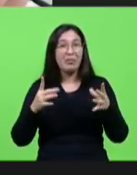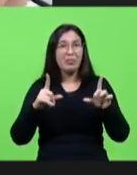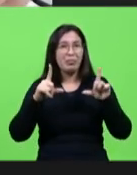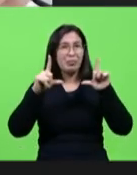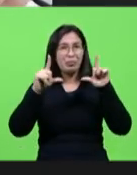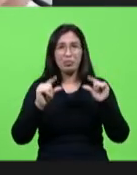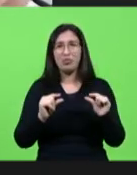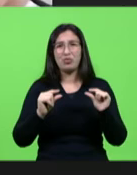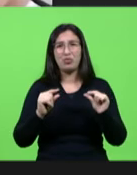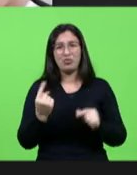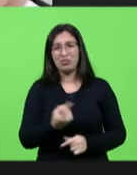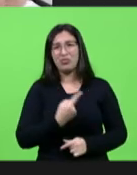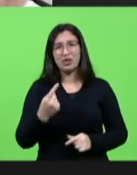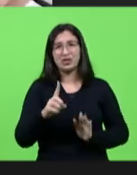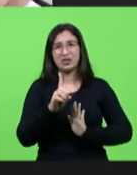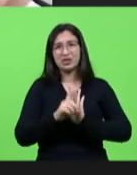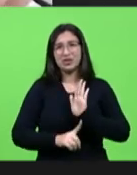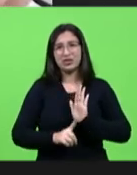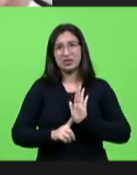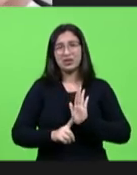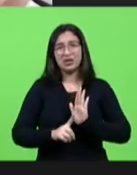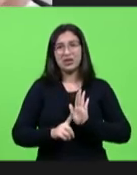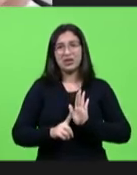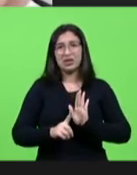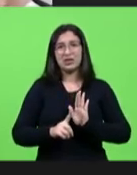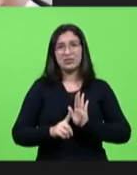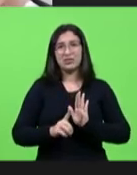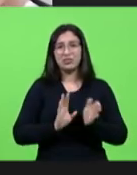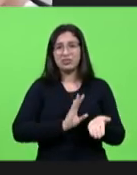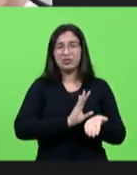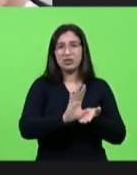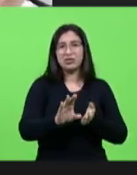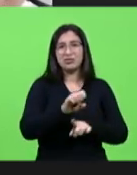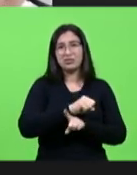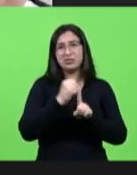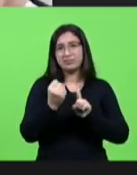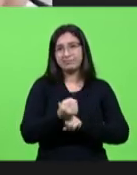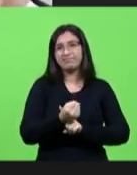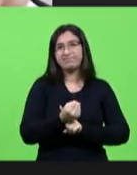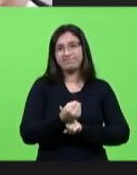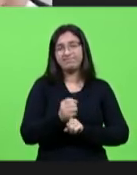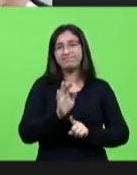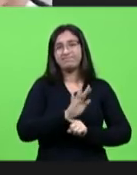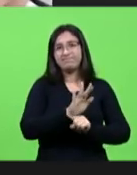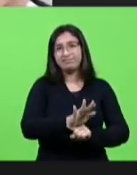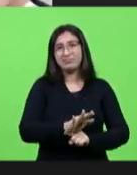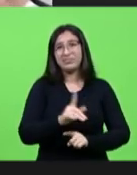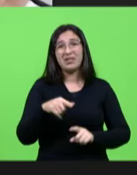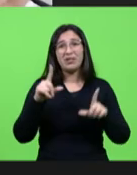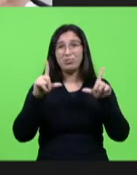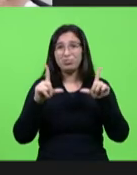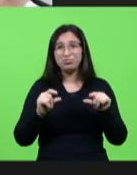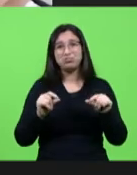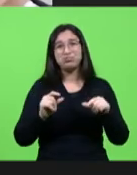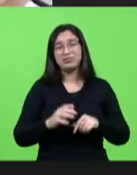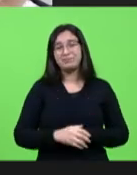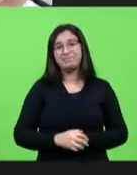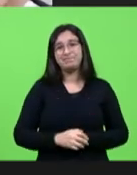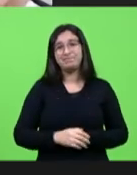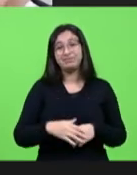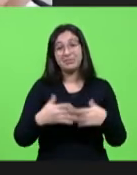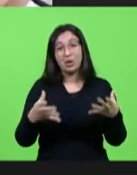o que nós temos de recurso para assistente social é muito pouco e a frente